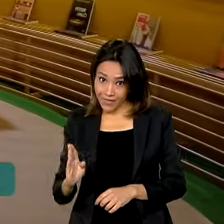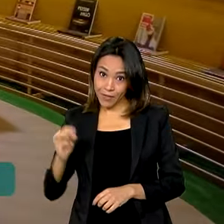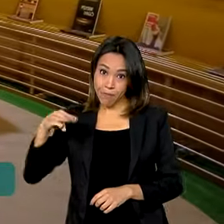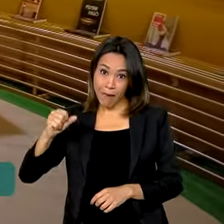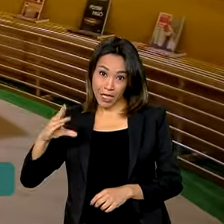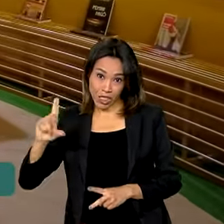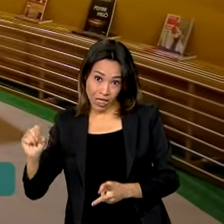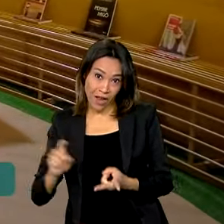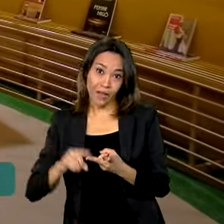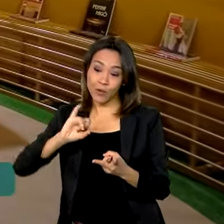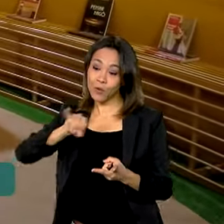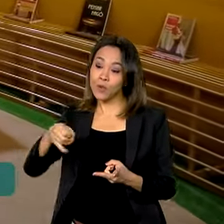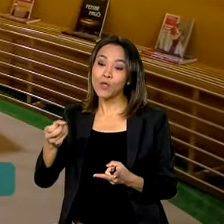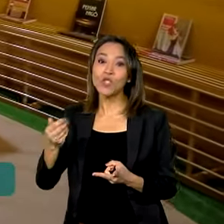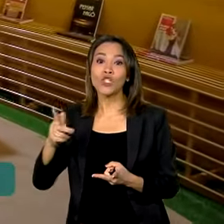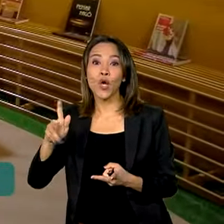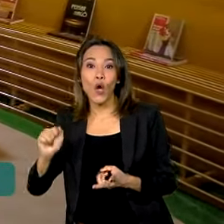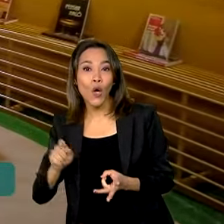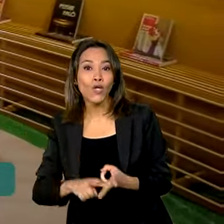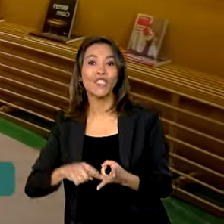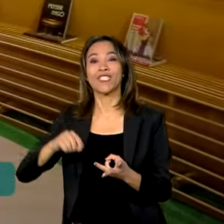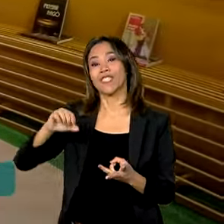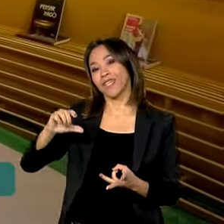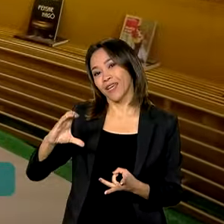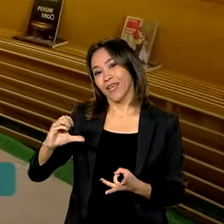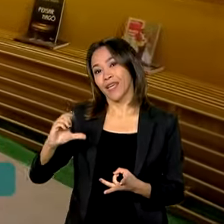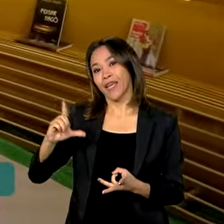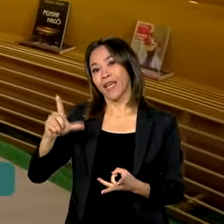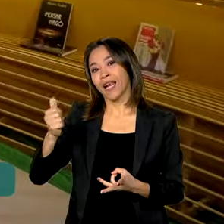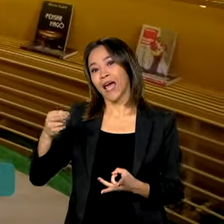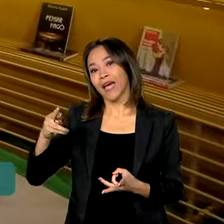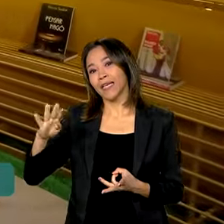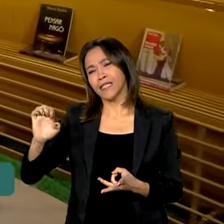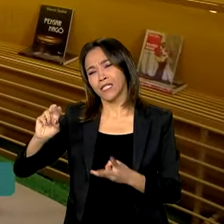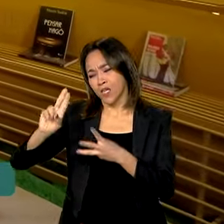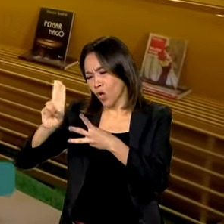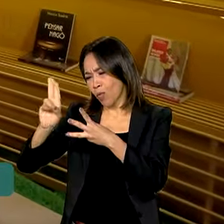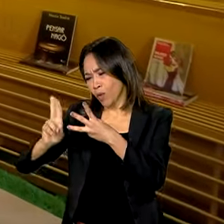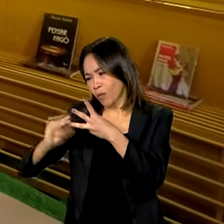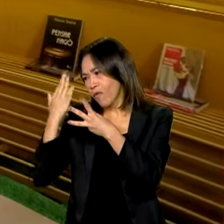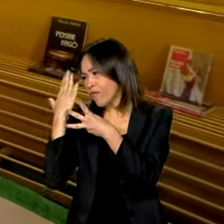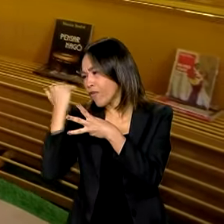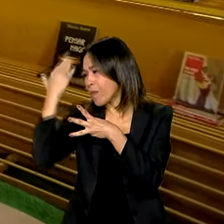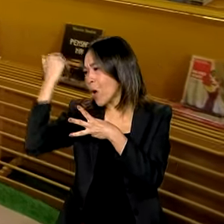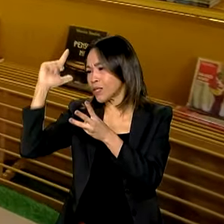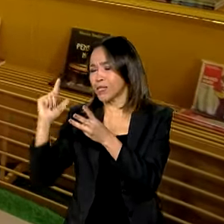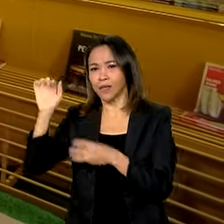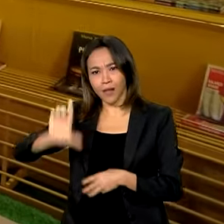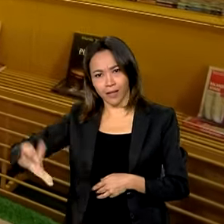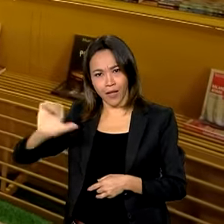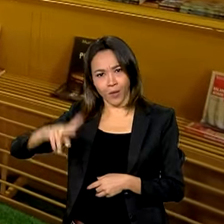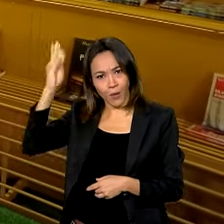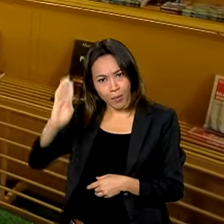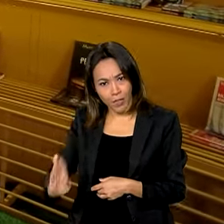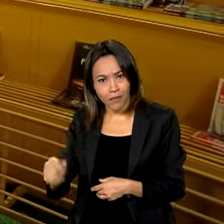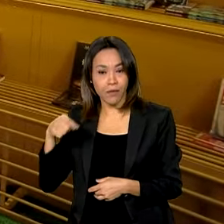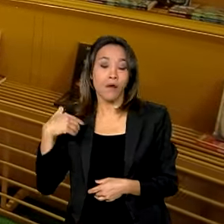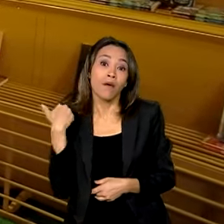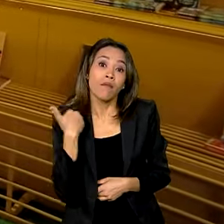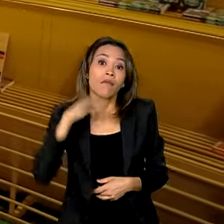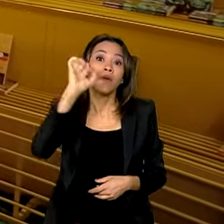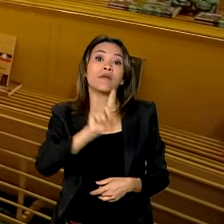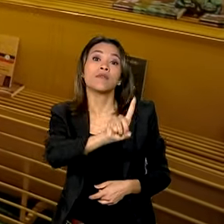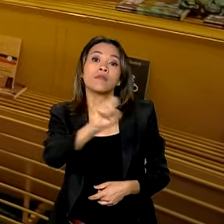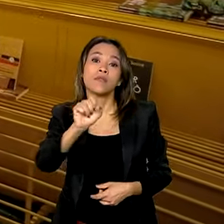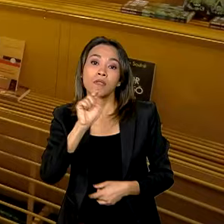Assis, Jorge Amado, Clarice Lispector e tantos outros nomes da literatura antiga e contemporânea. Mais de 600 mil